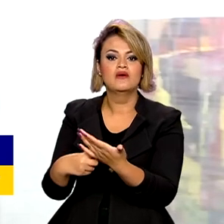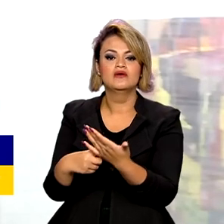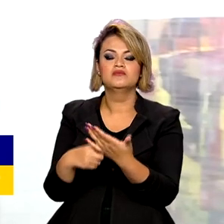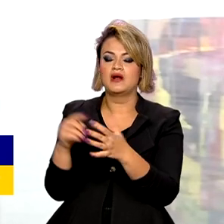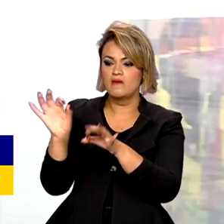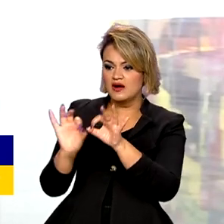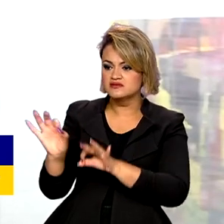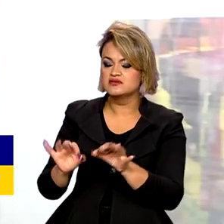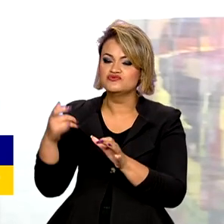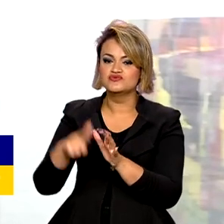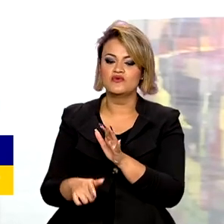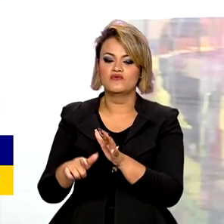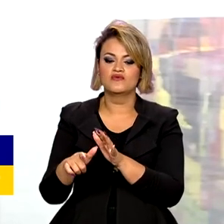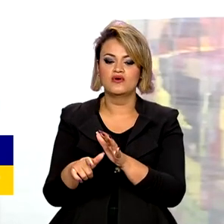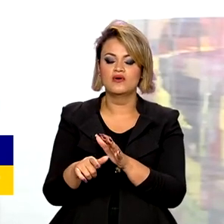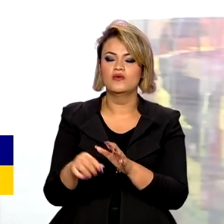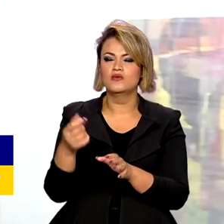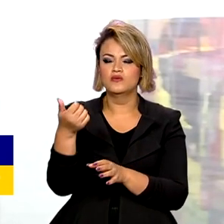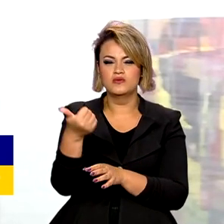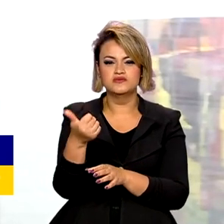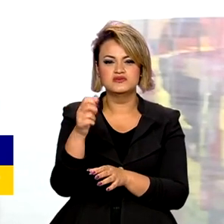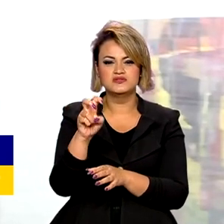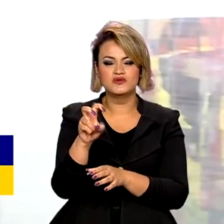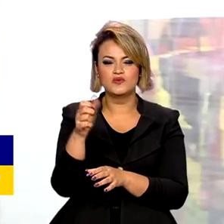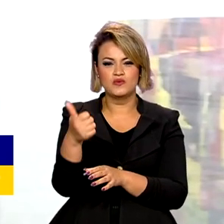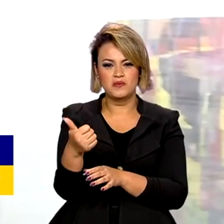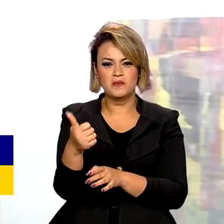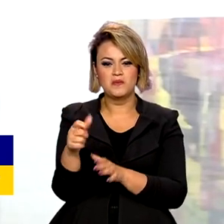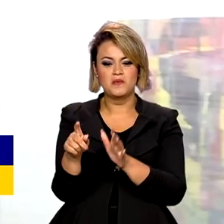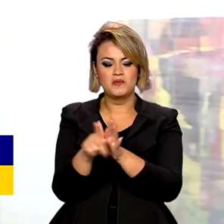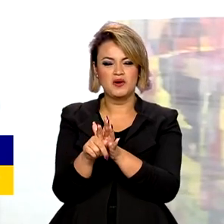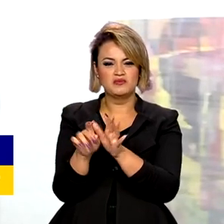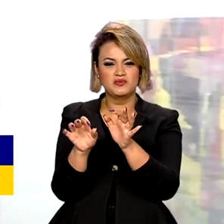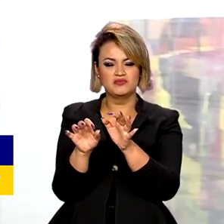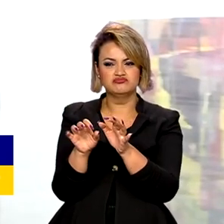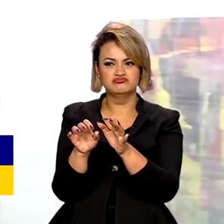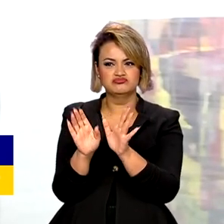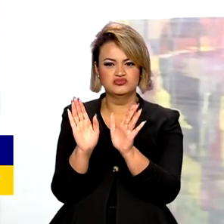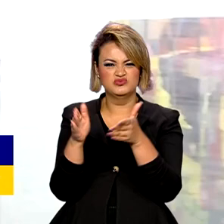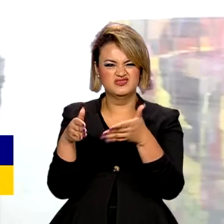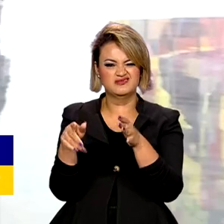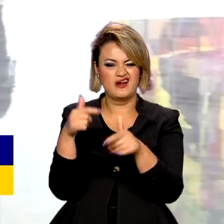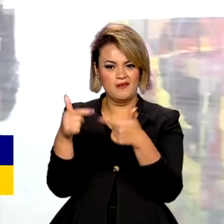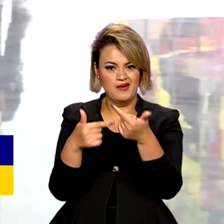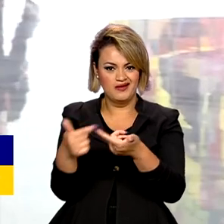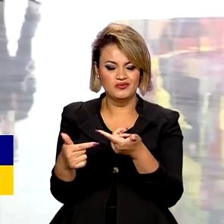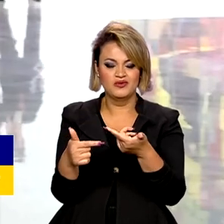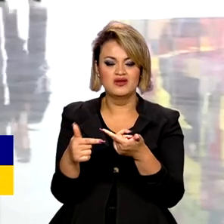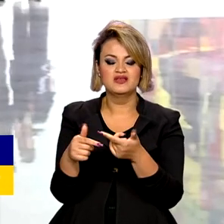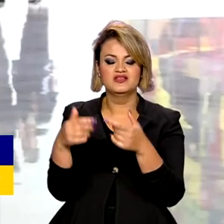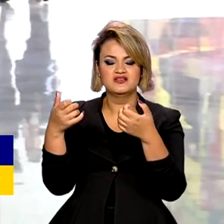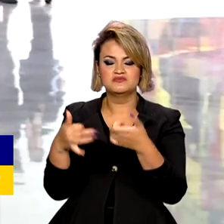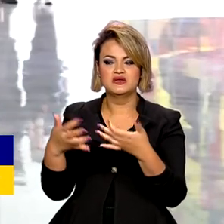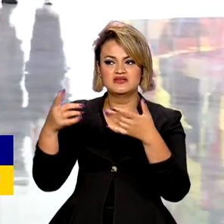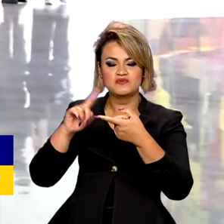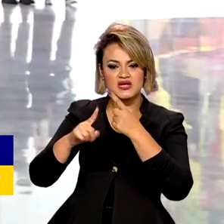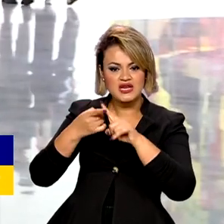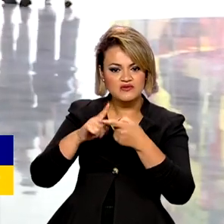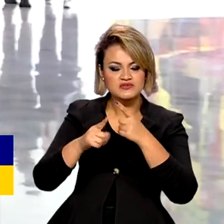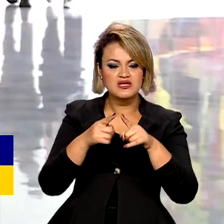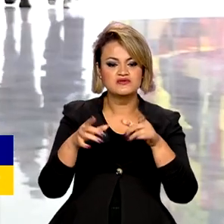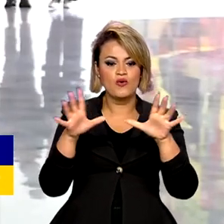a regulamentação da Convenção 151 da Organização Internacional do Trabalho, que trata da negociação